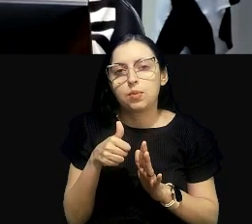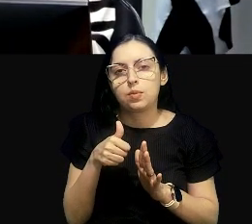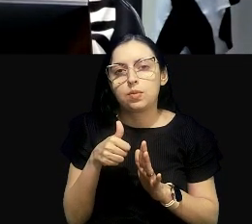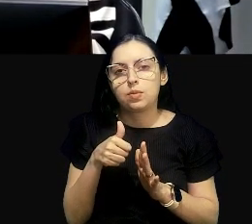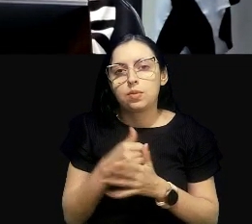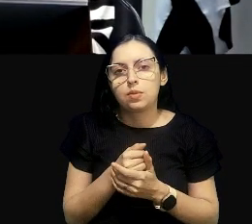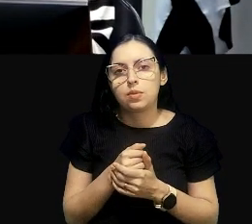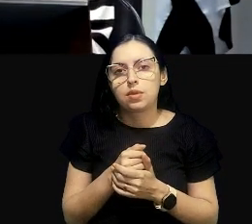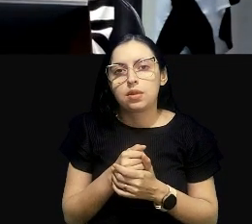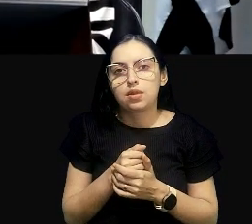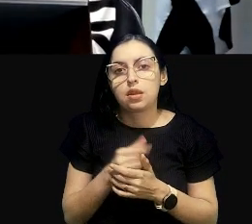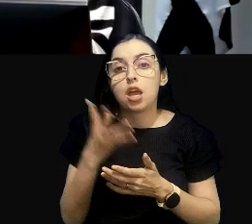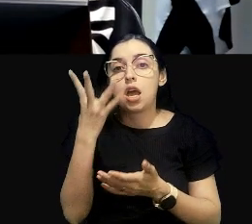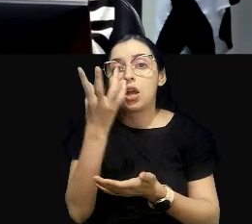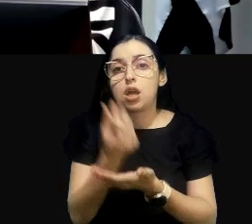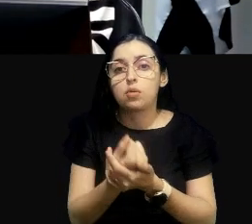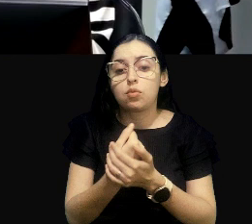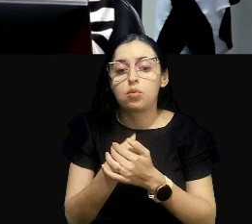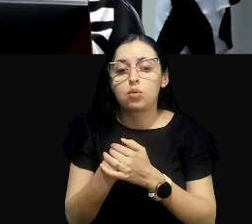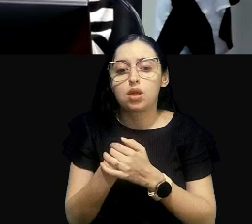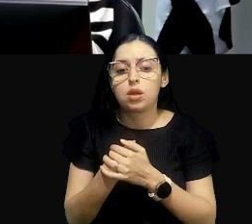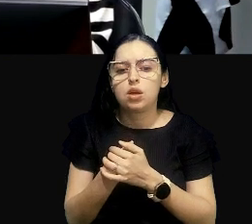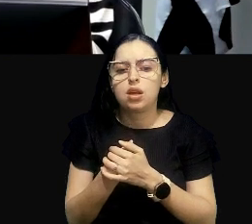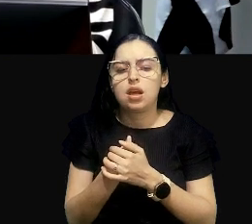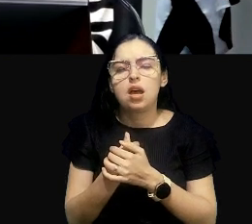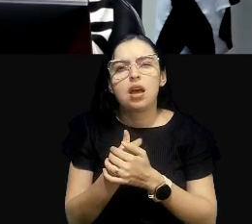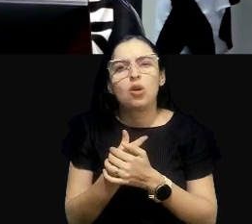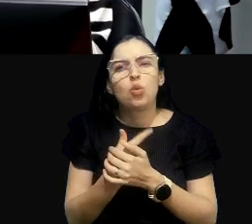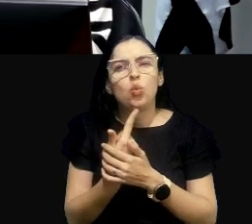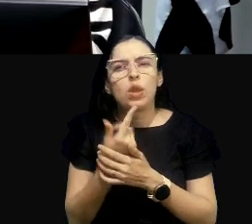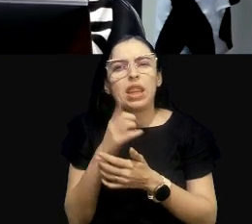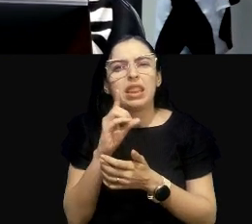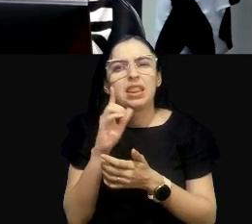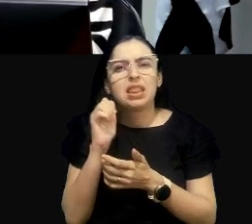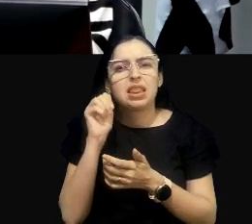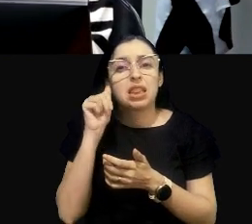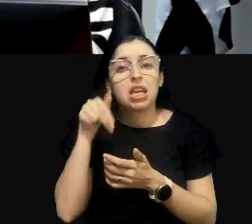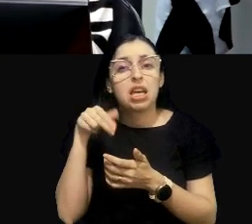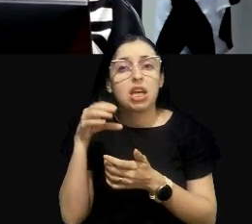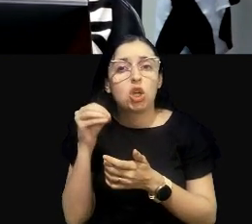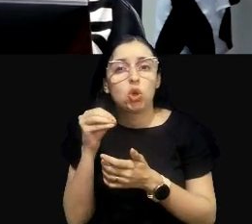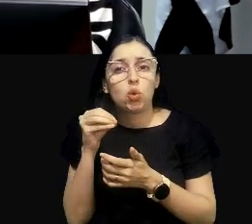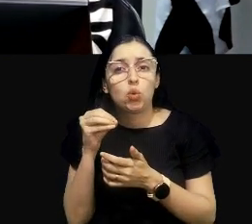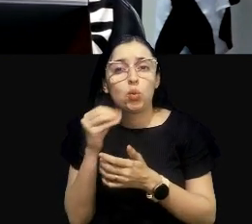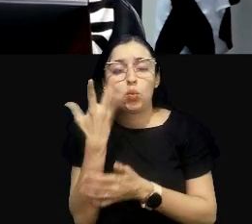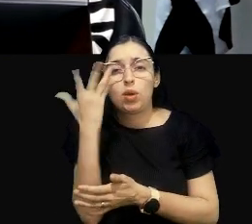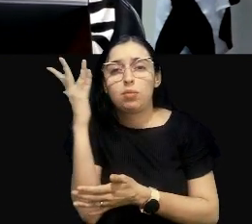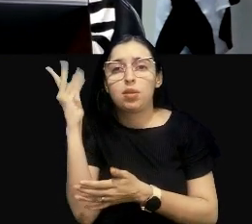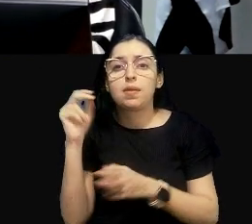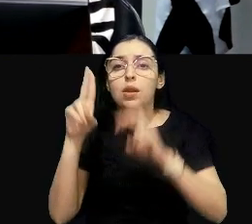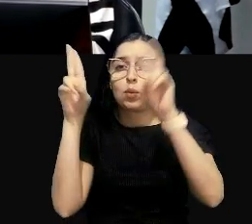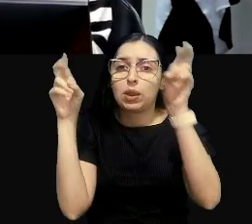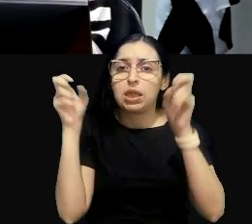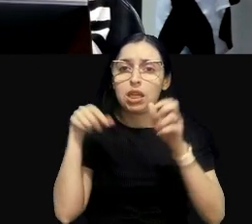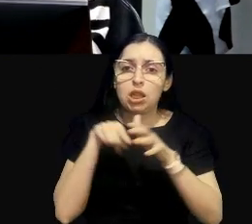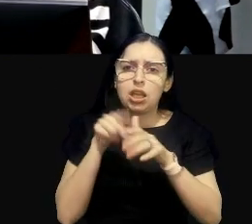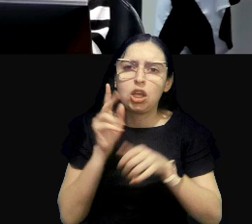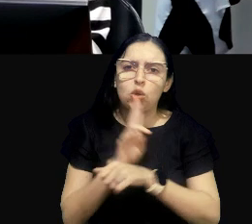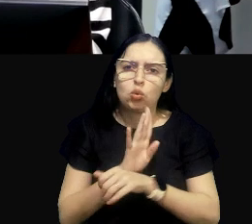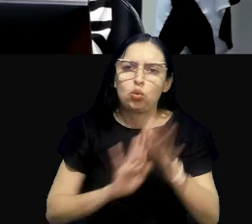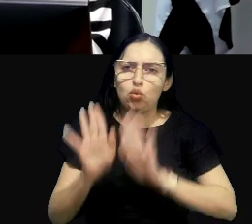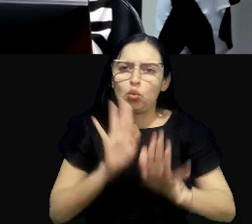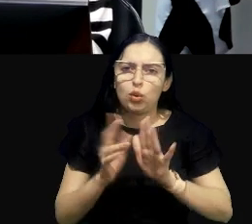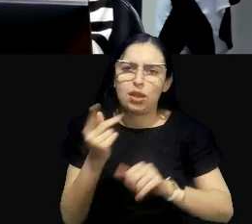Aí, a apuração do dano ambiental, o próprio título, dentro da perícia, em reflexo ao